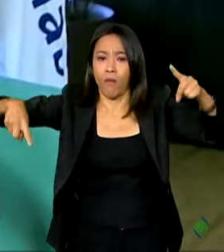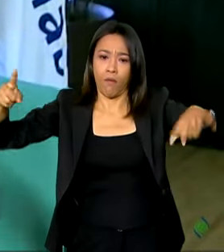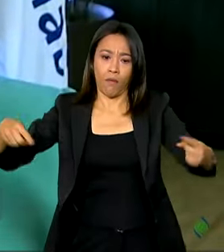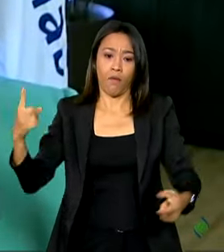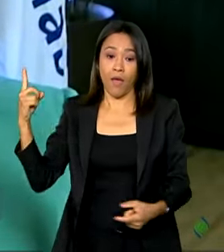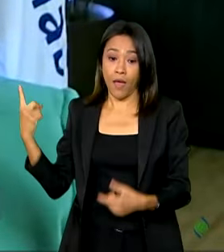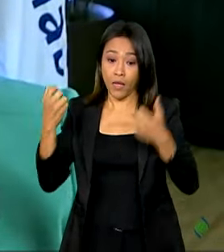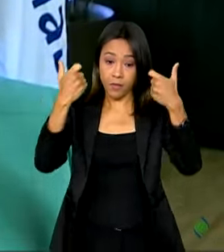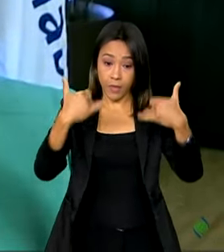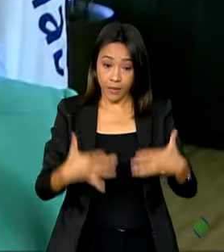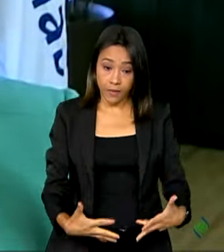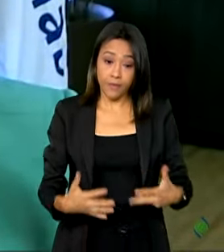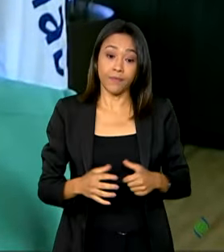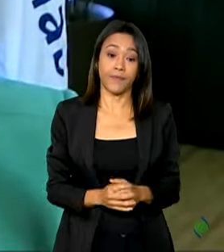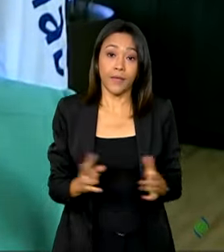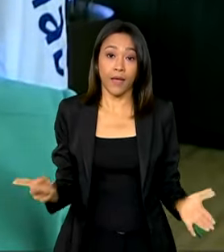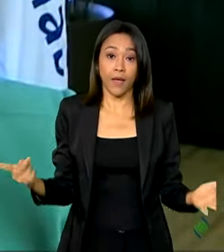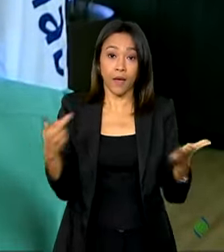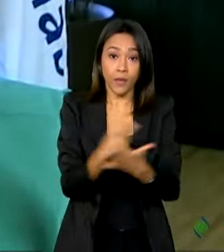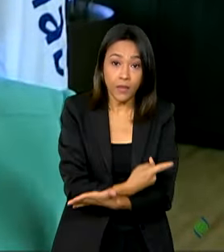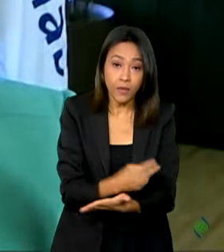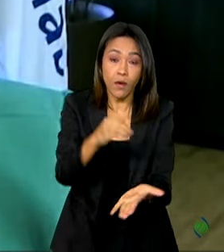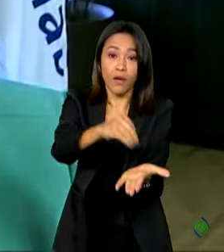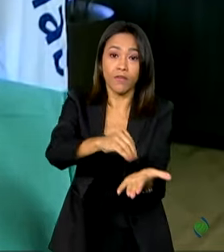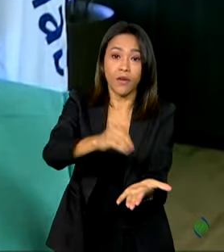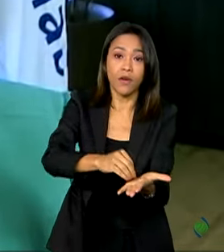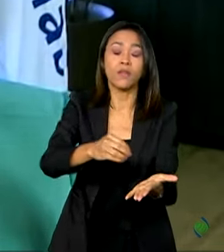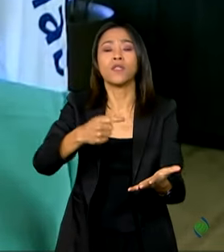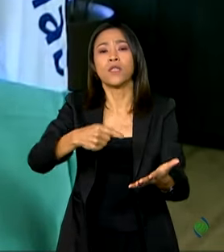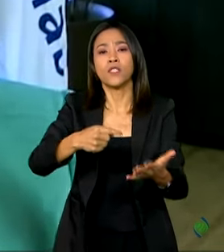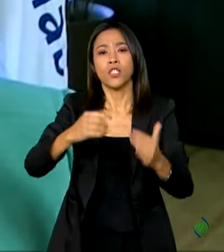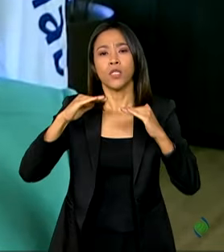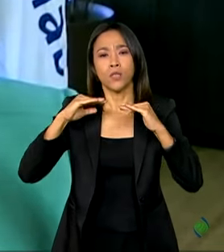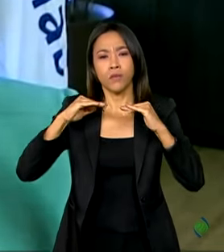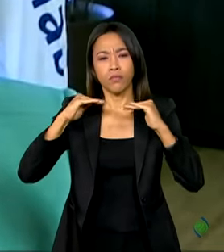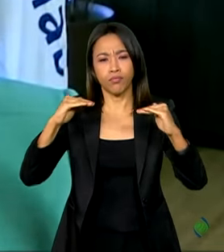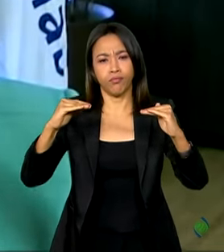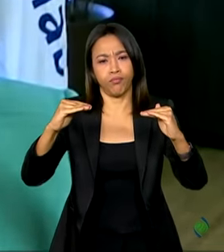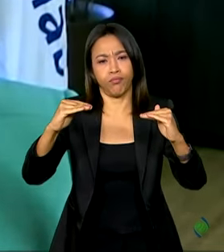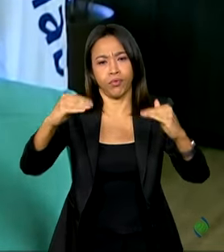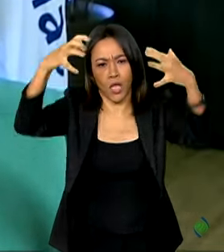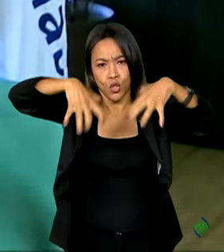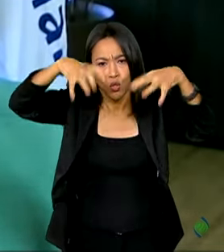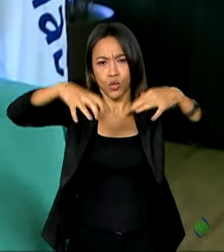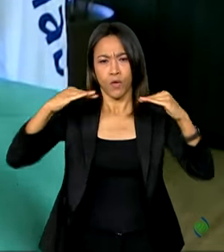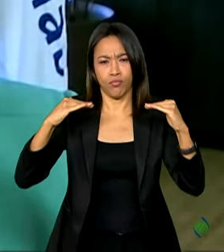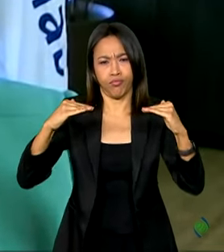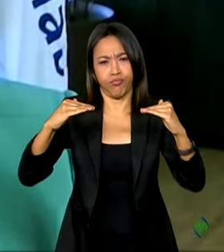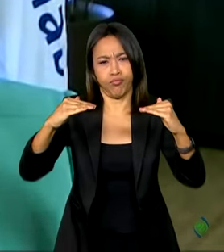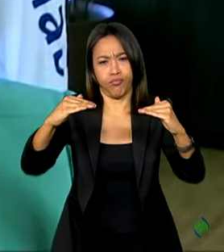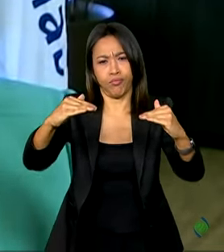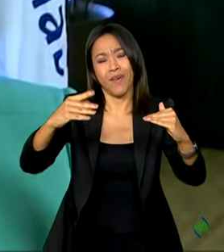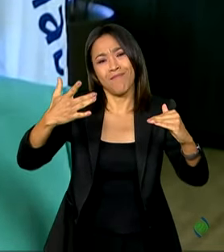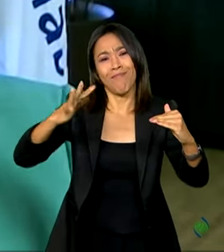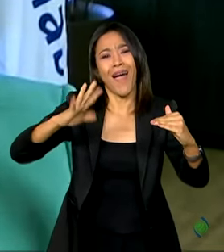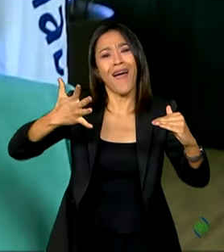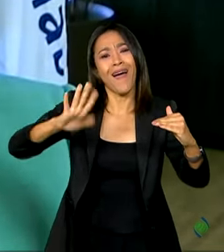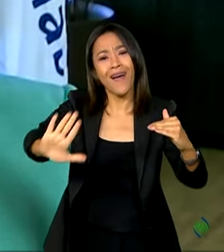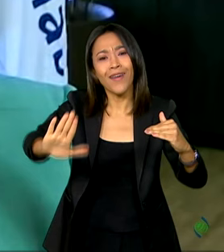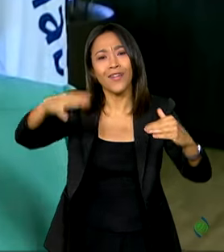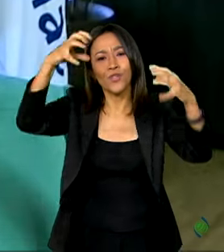conhecemos, foi ocasionado pela irregularidade no regime de chuvas, advindo das mudanças climáticas,